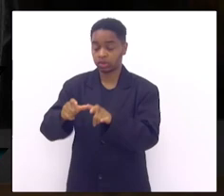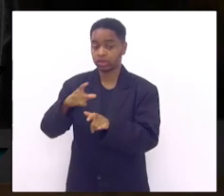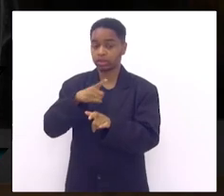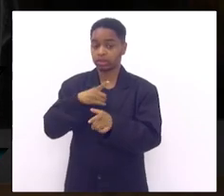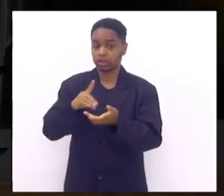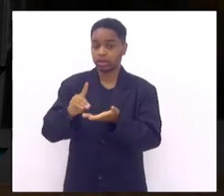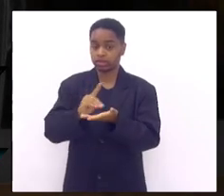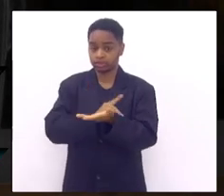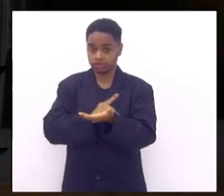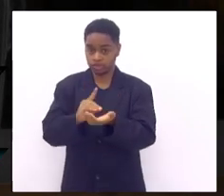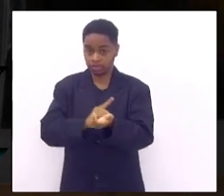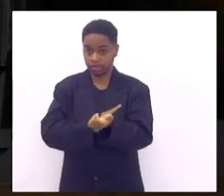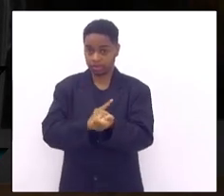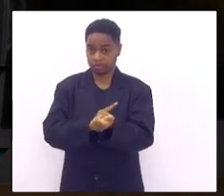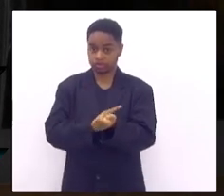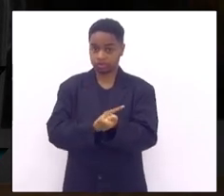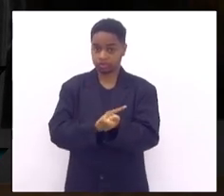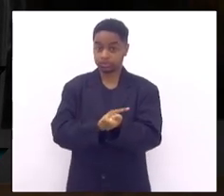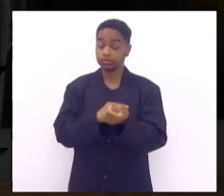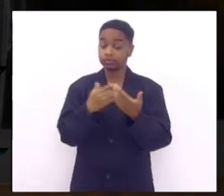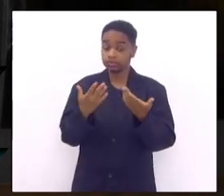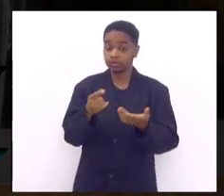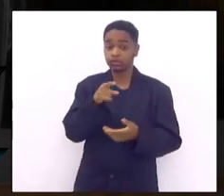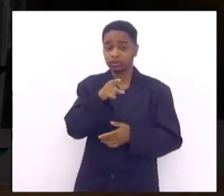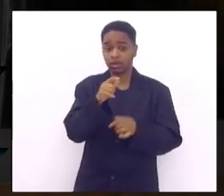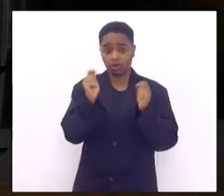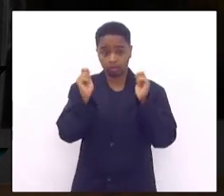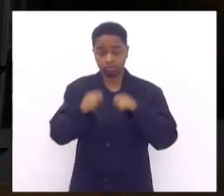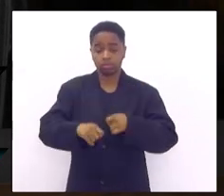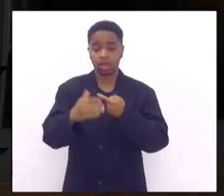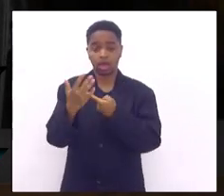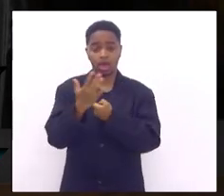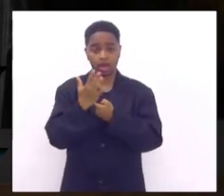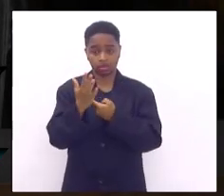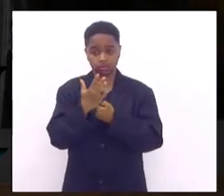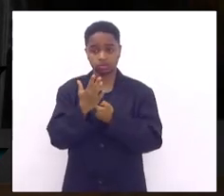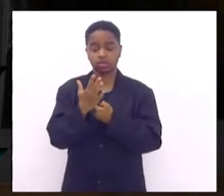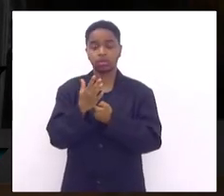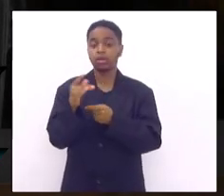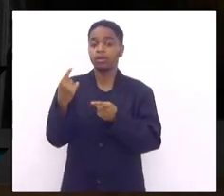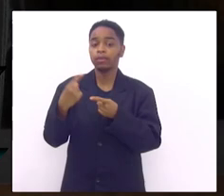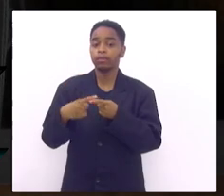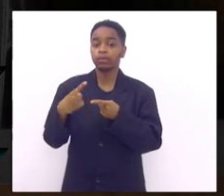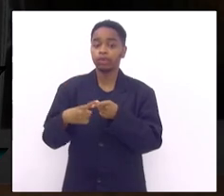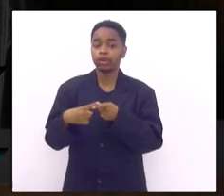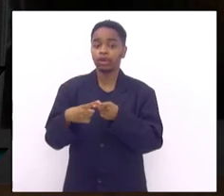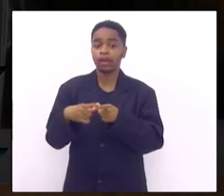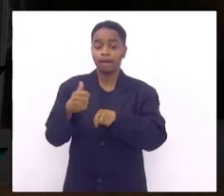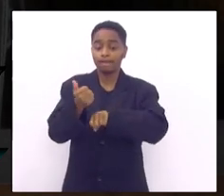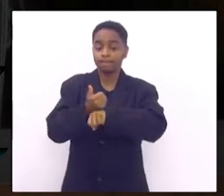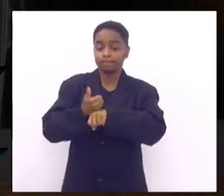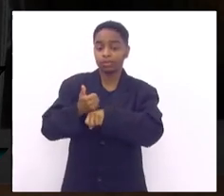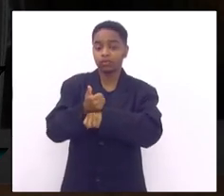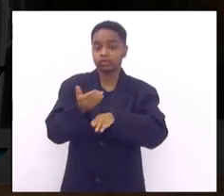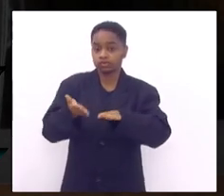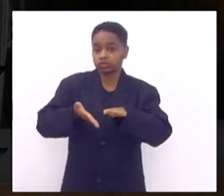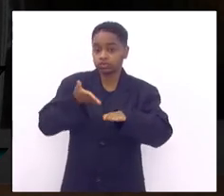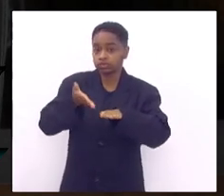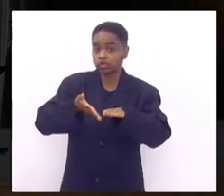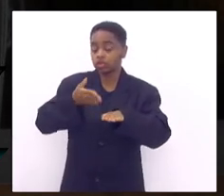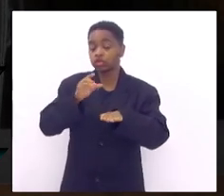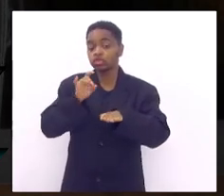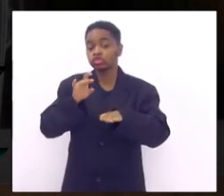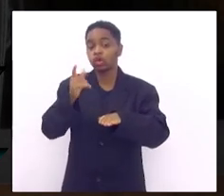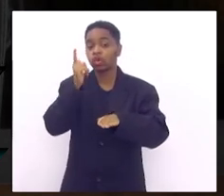deputado o senhor pode nos ajudar nisso porque o podólogo só pode ir para o